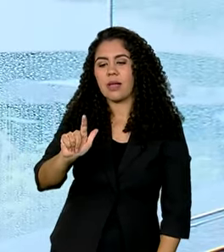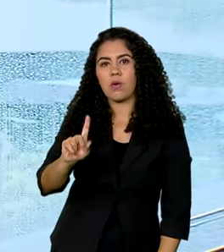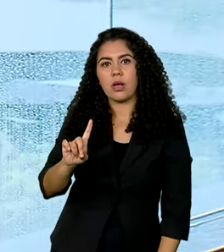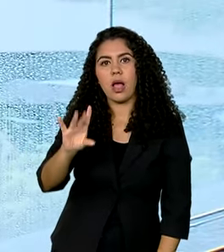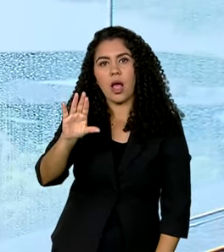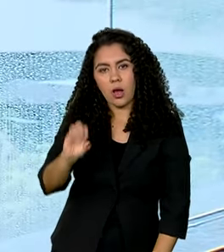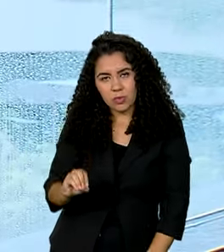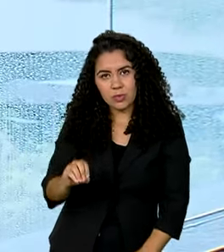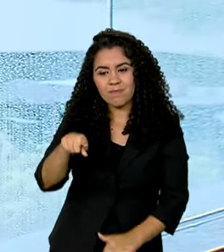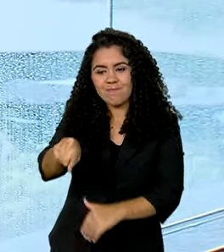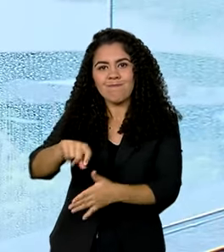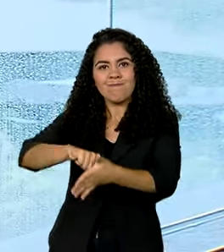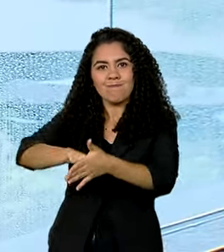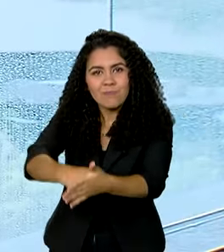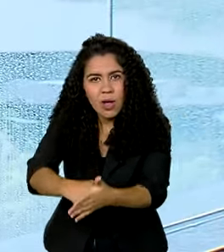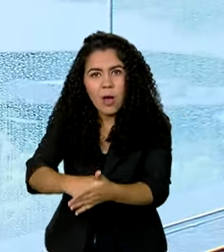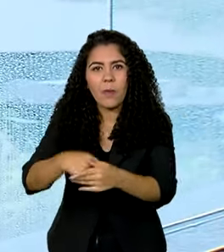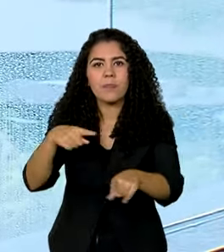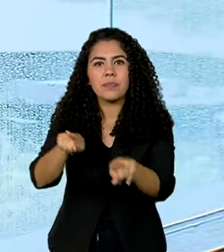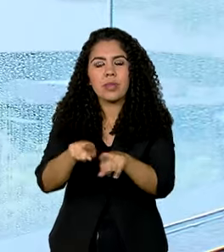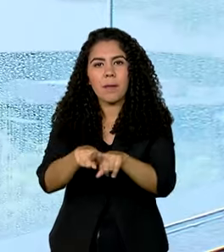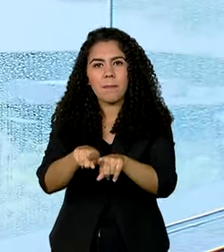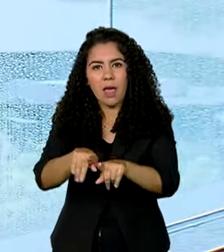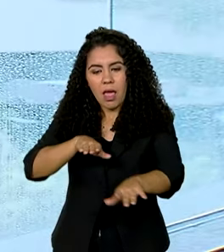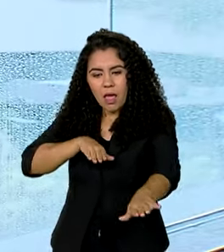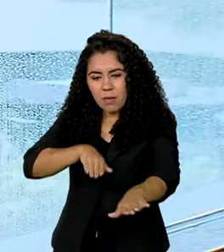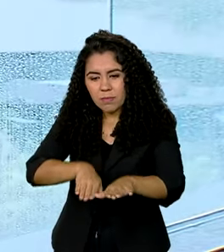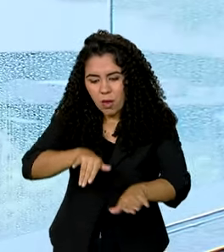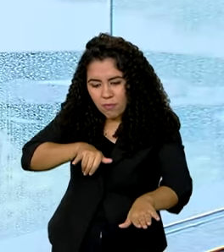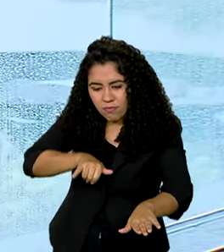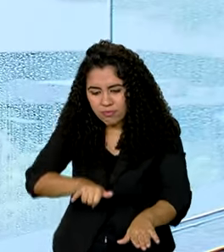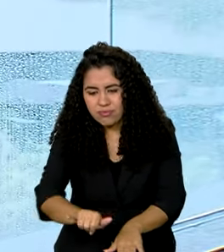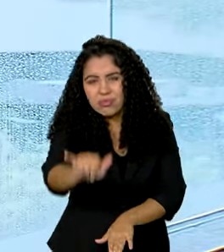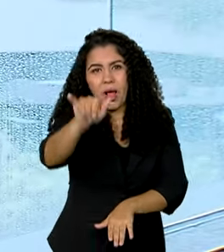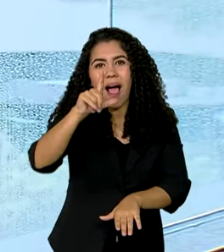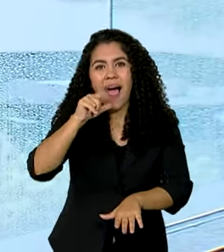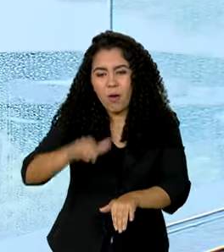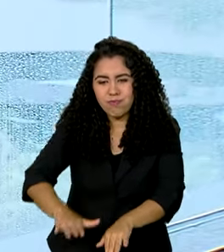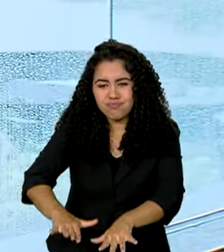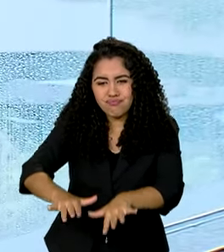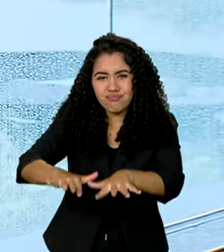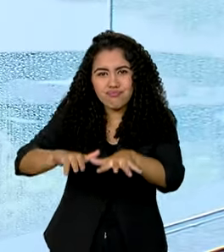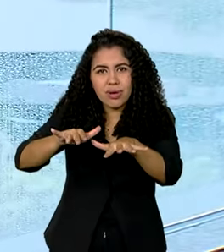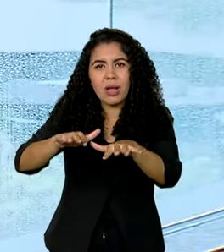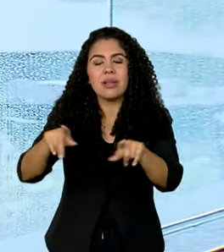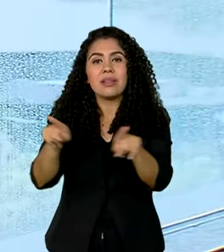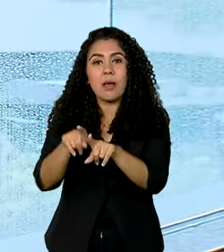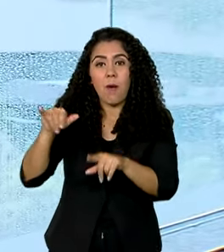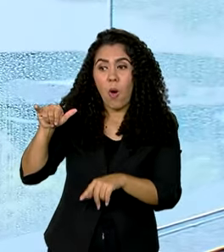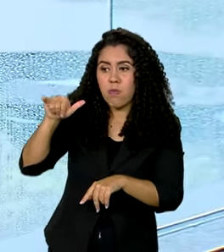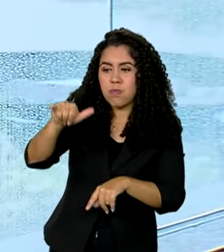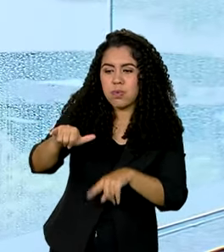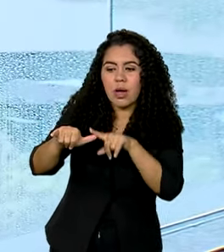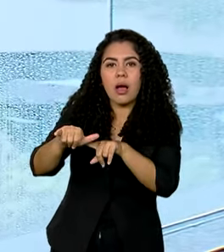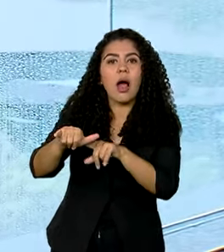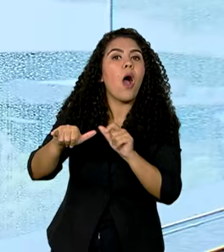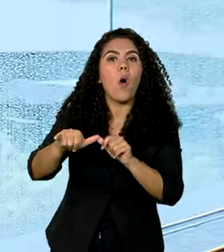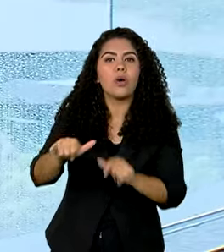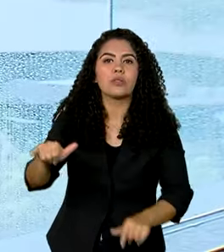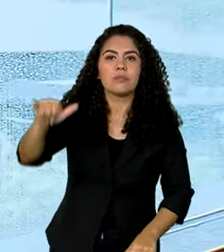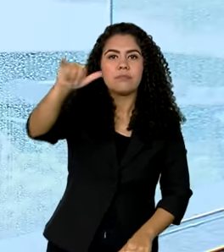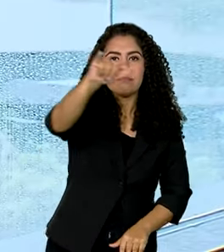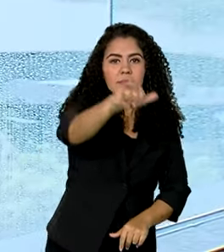aeroporto ficou com a pista e parte dos terminais alagados. As aeronaves estão pousando em